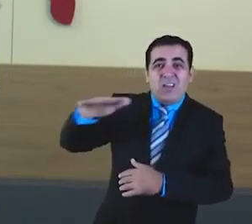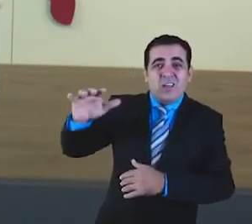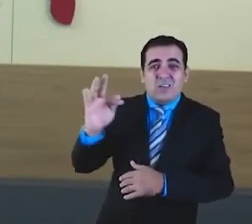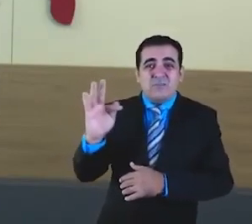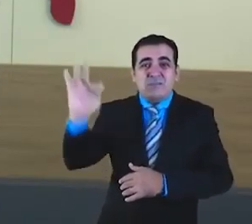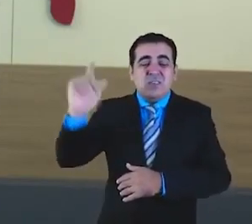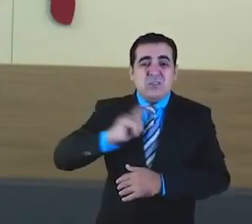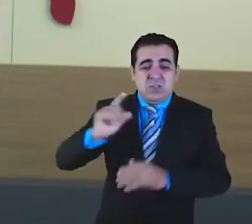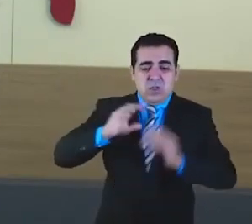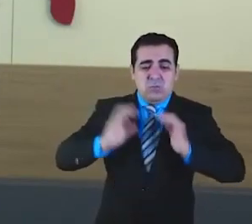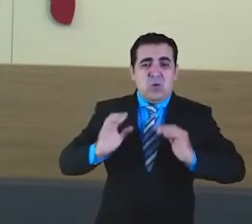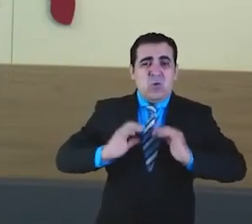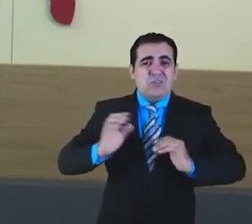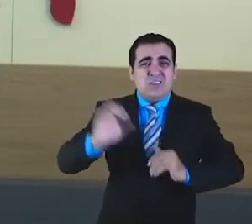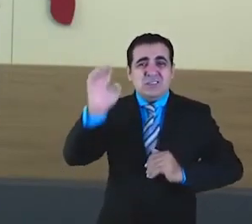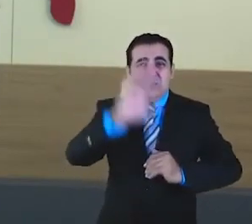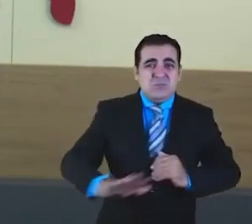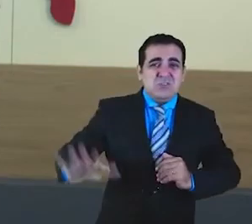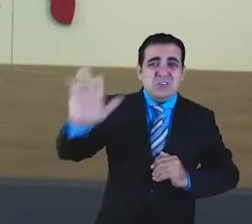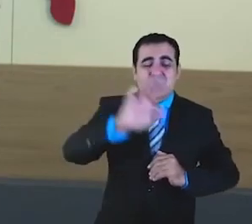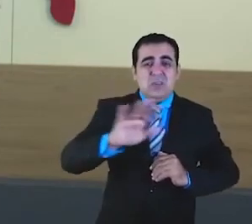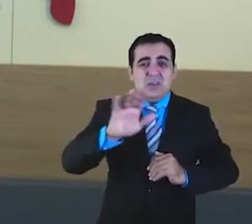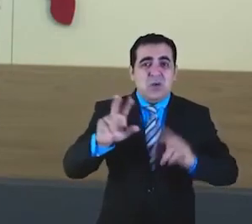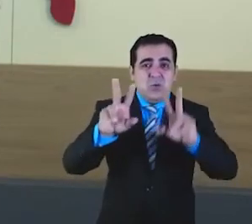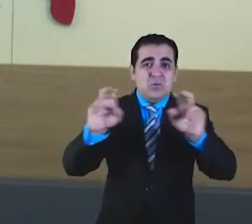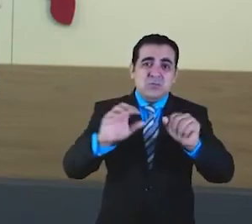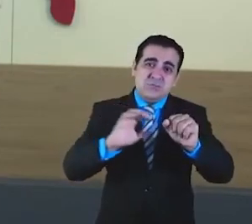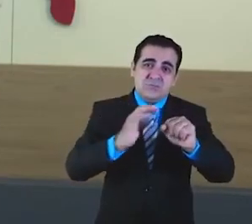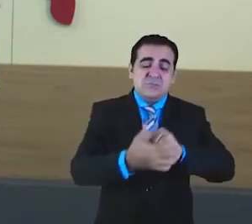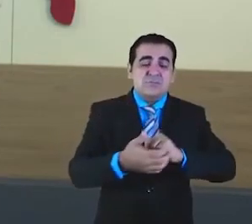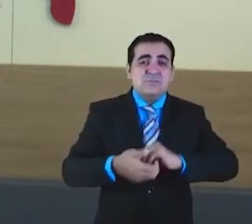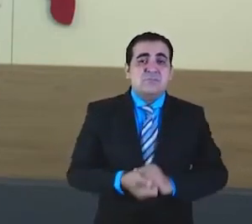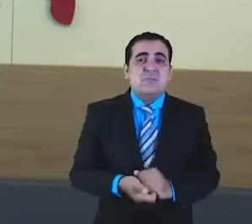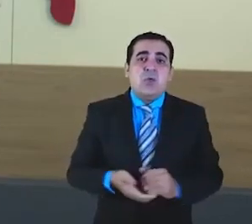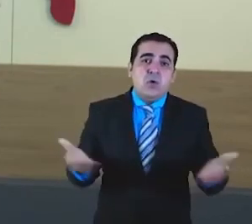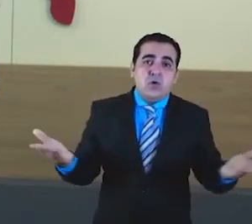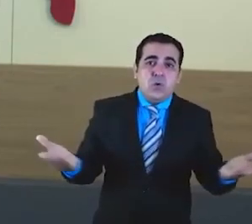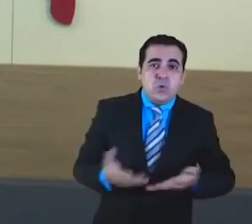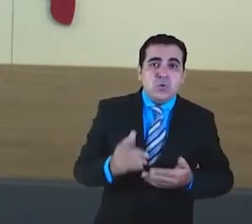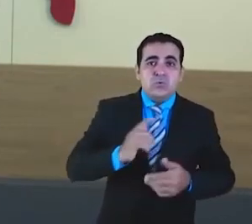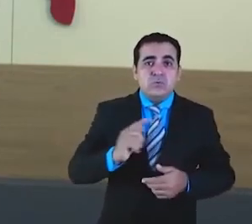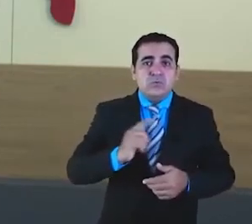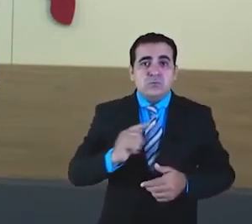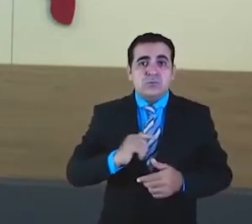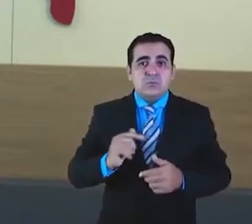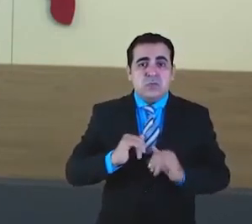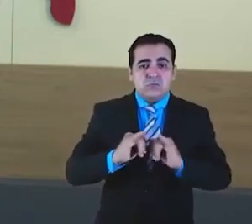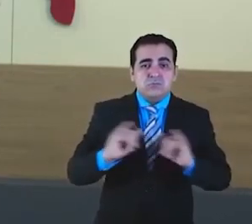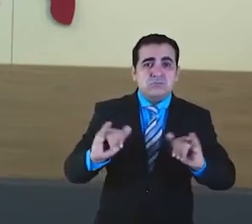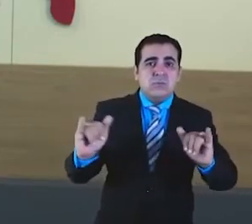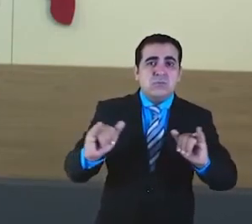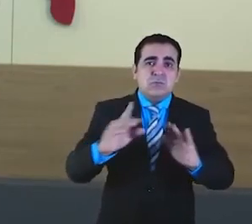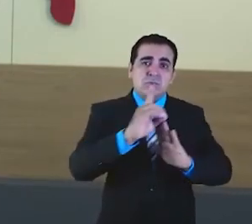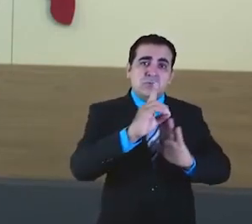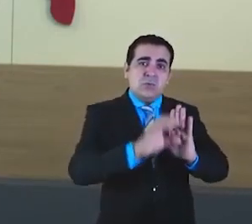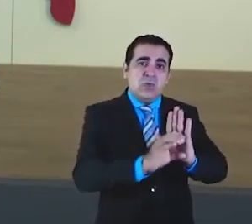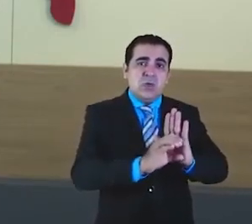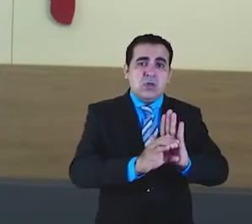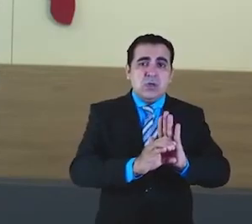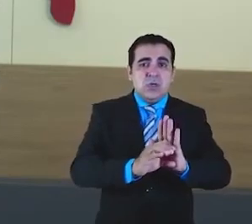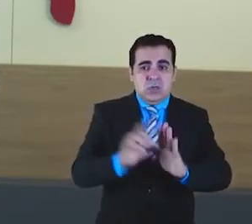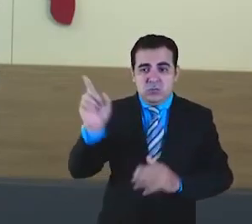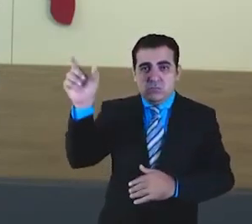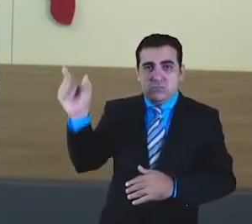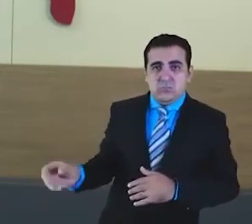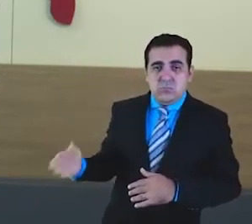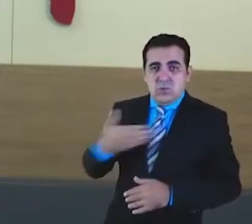pandemia e falou sobre a situação da pandemia no Estado e no Brasil. Hoje houve a publicação de um decreto do senhor presidente